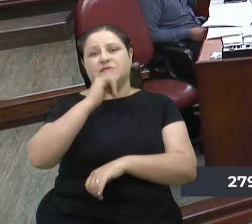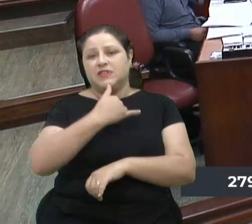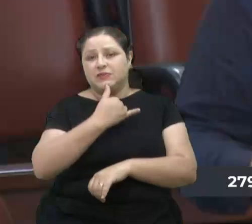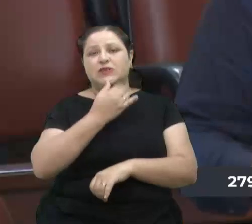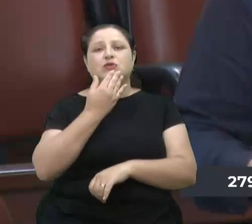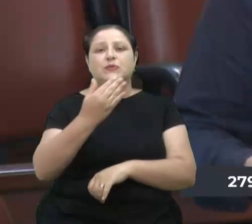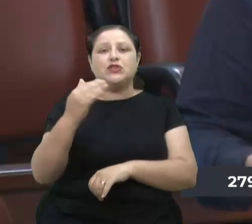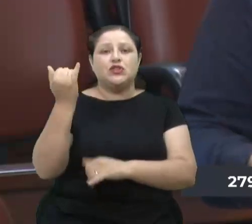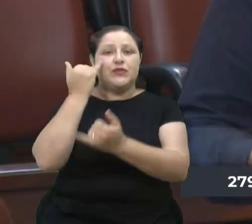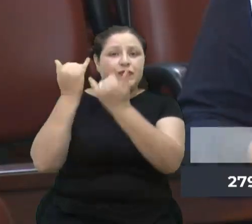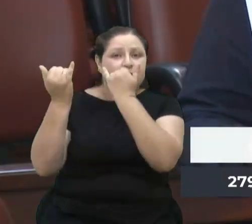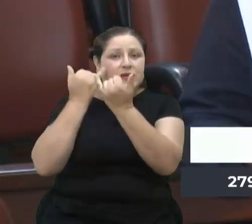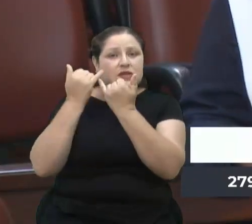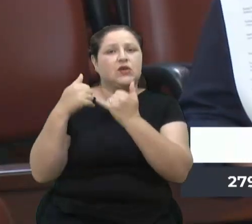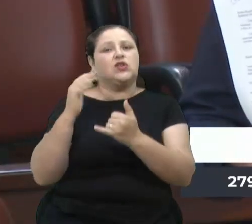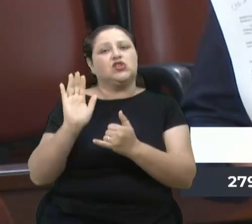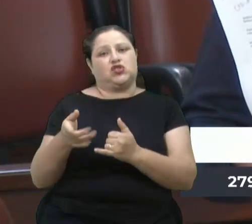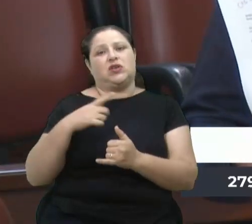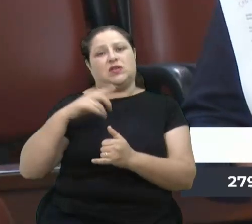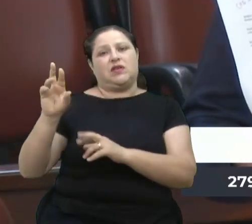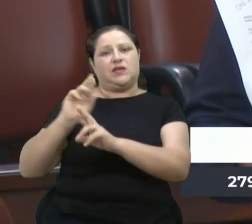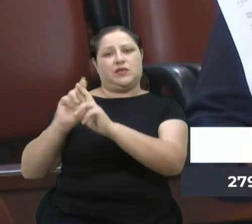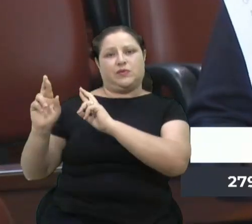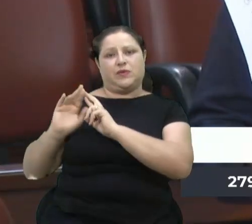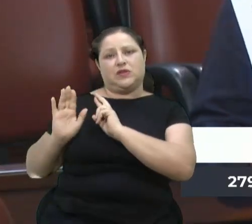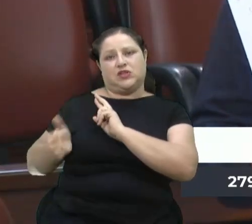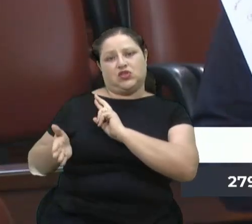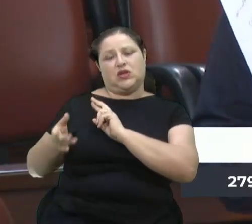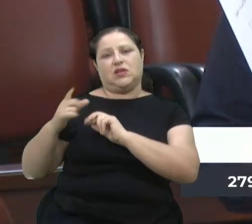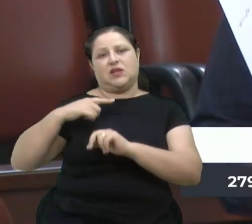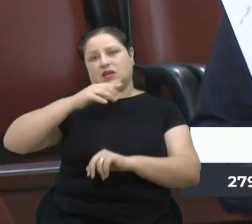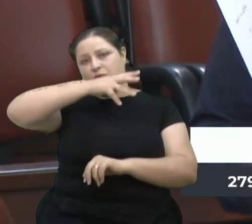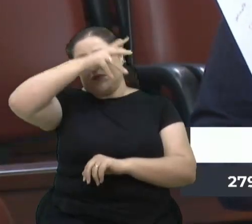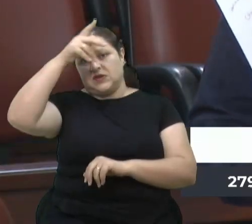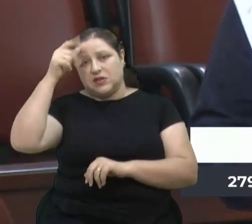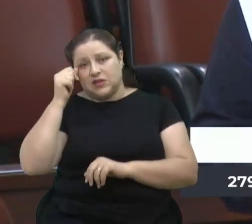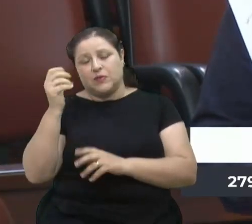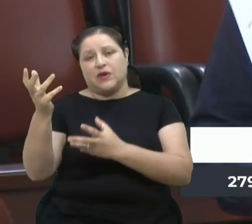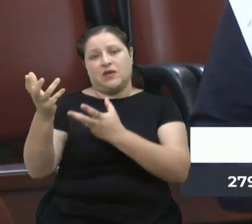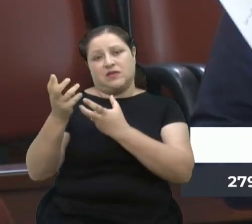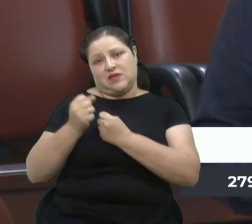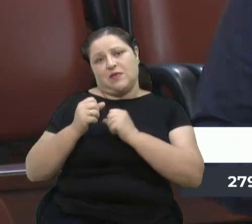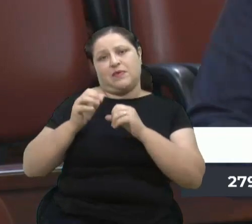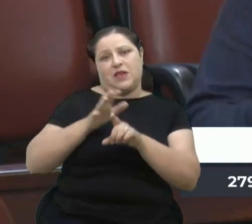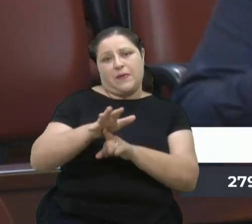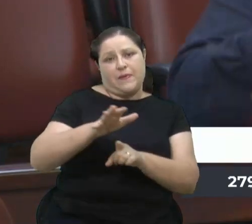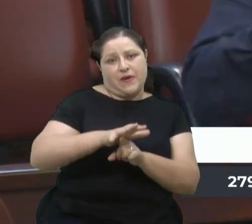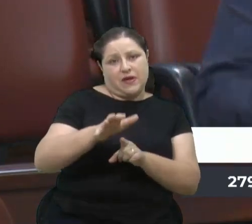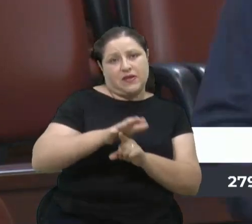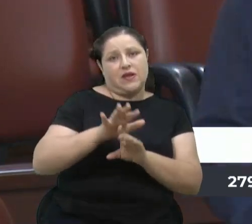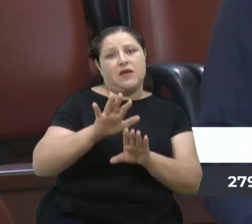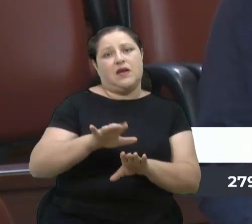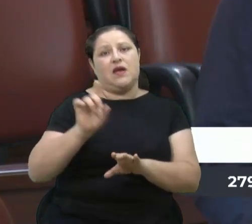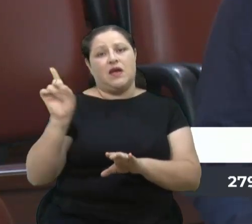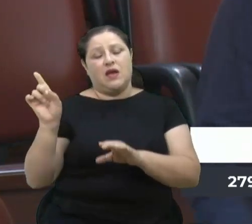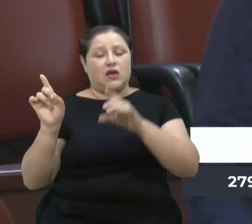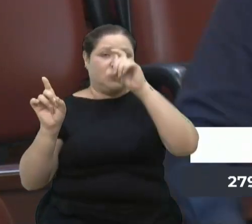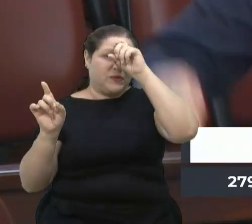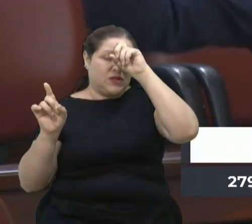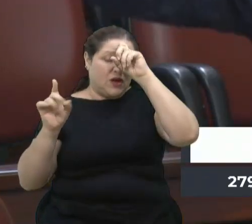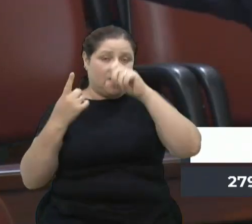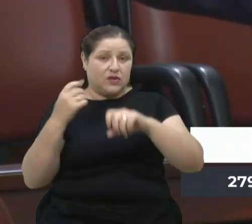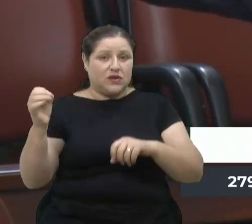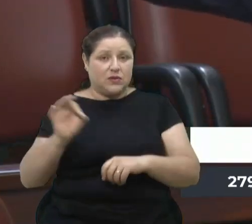informações, a gente já tem as respostas, e é o município que acolhe essas demandas. Enquanto o hospital, que é 100% SUS,